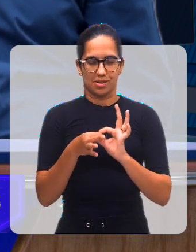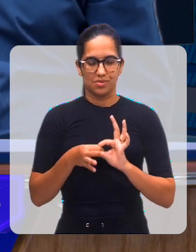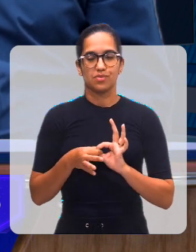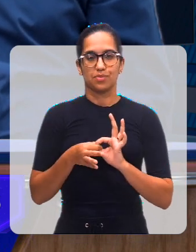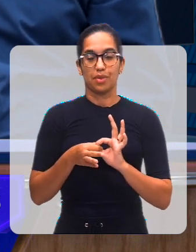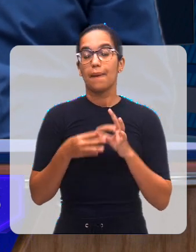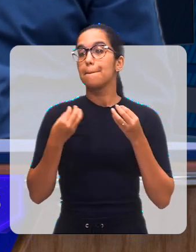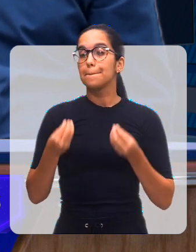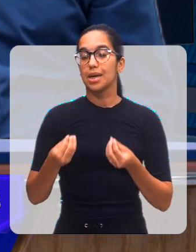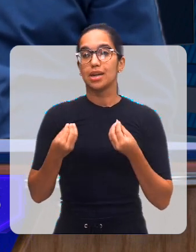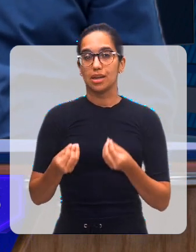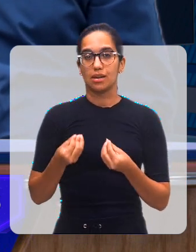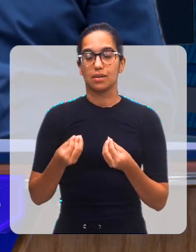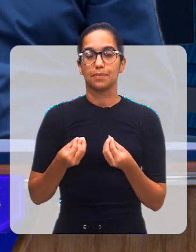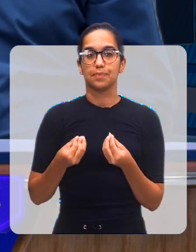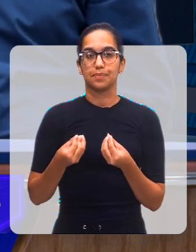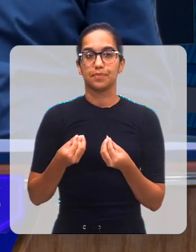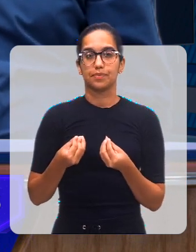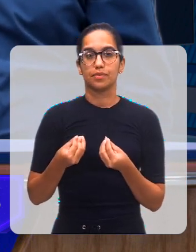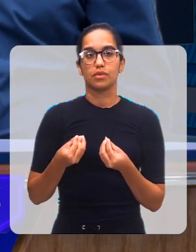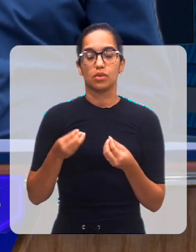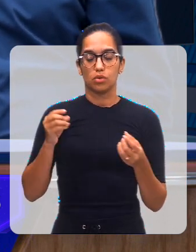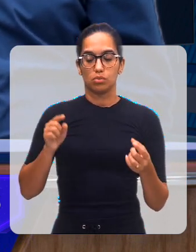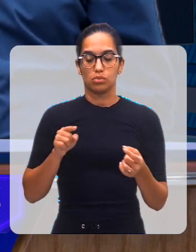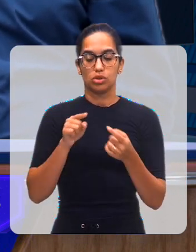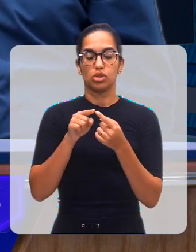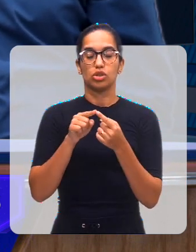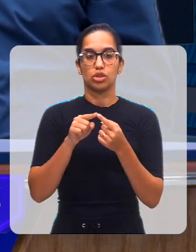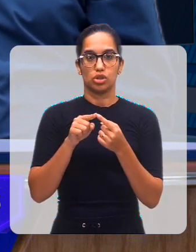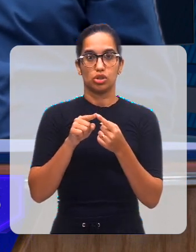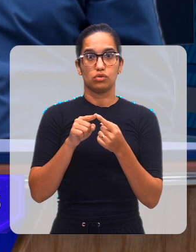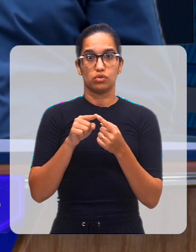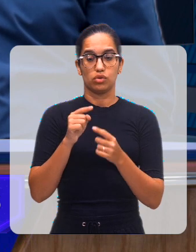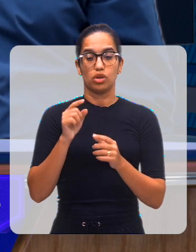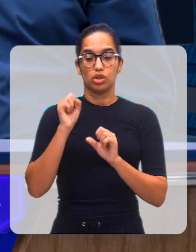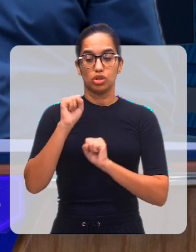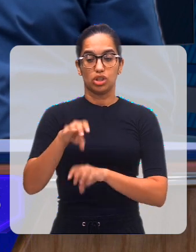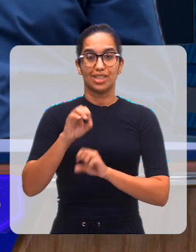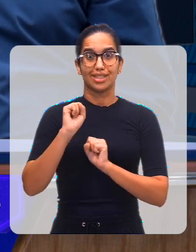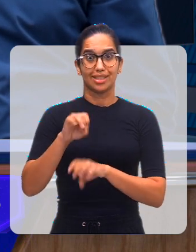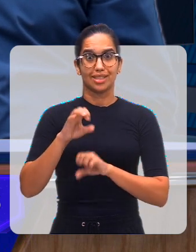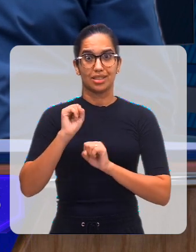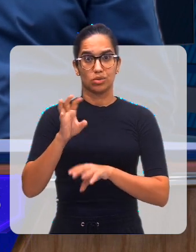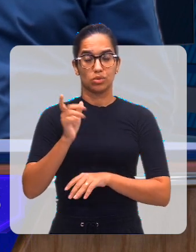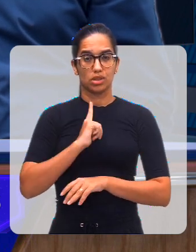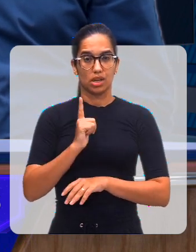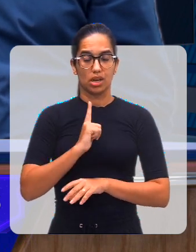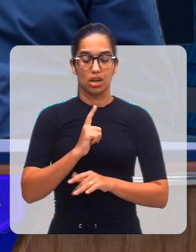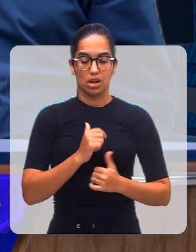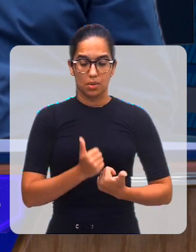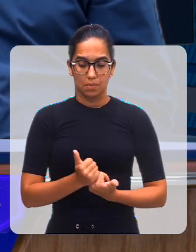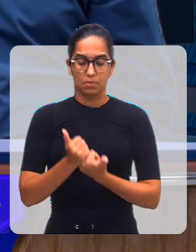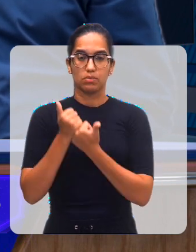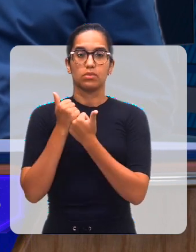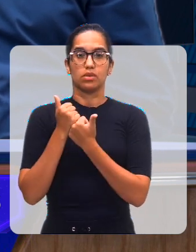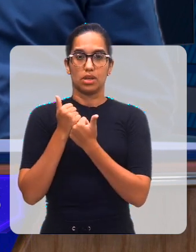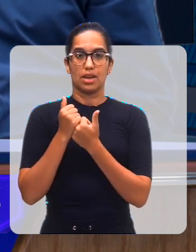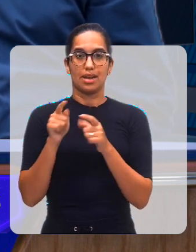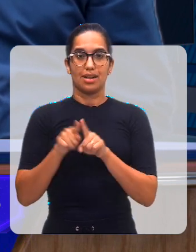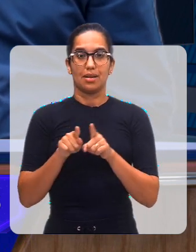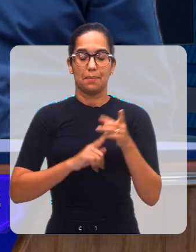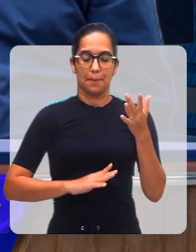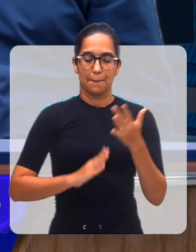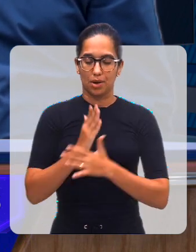necessária e é importante para que o objetivo final, que é a educação, que é o